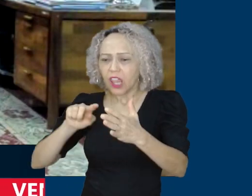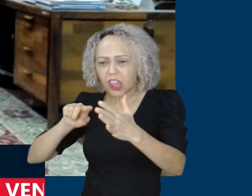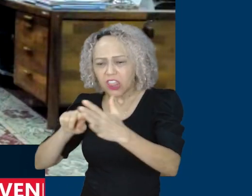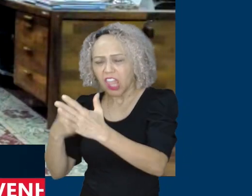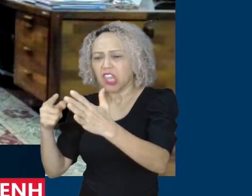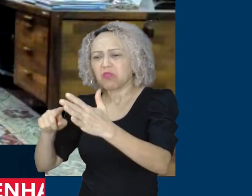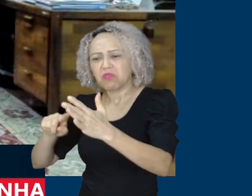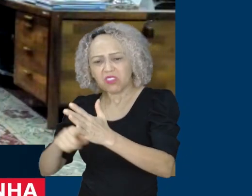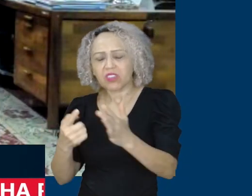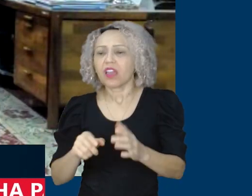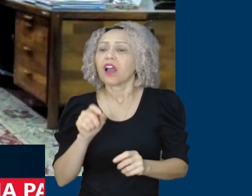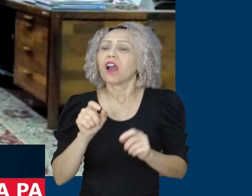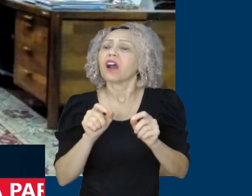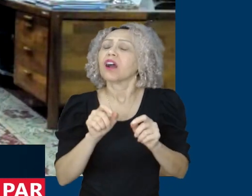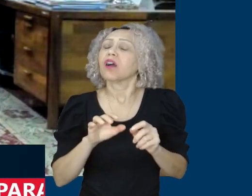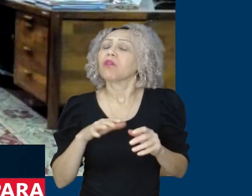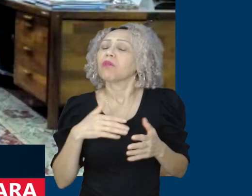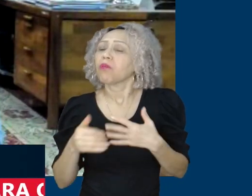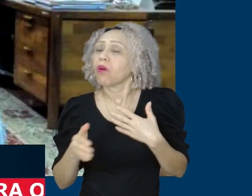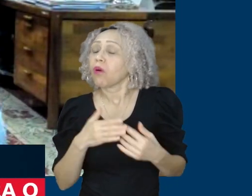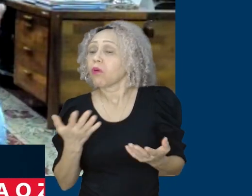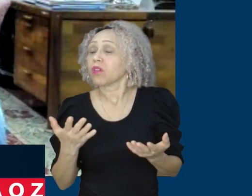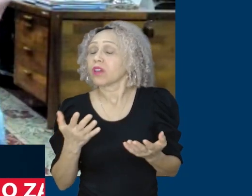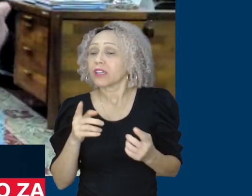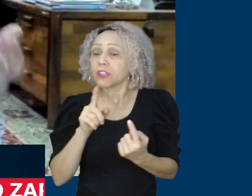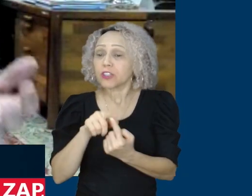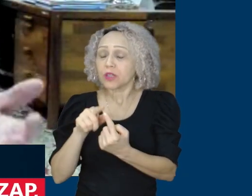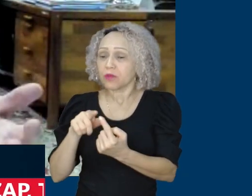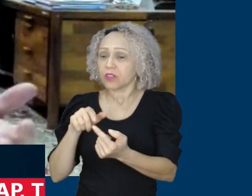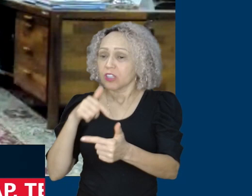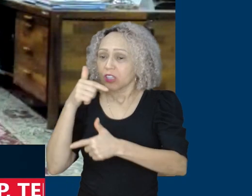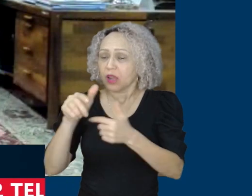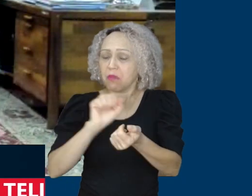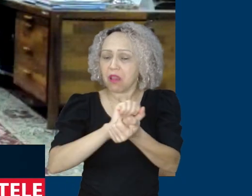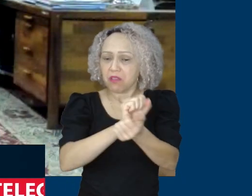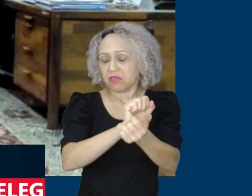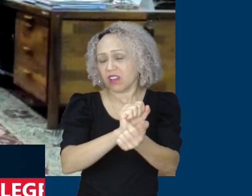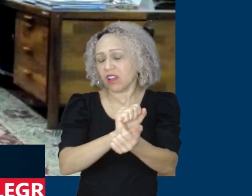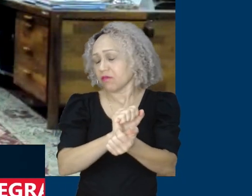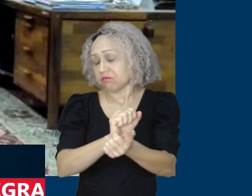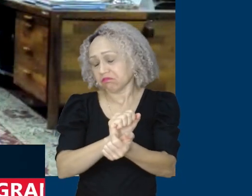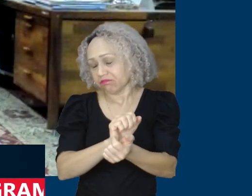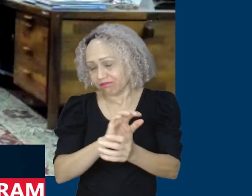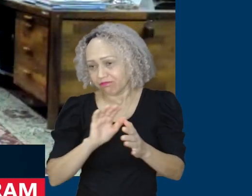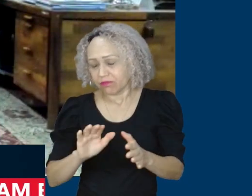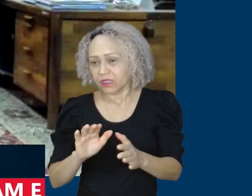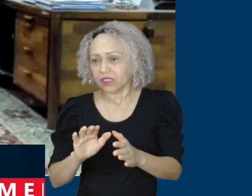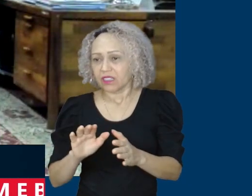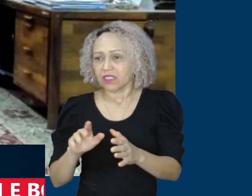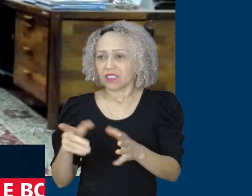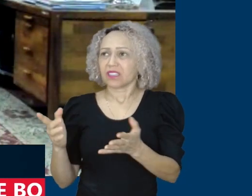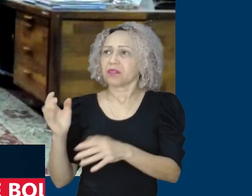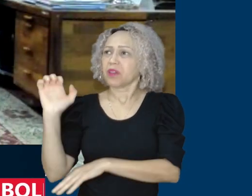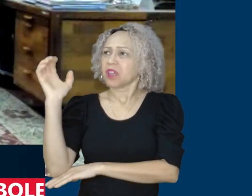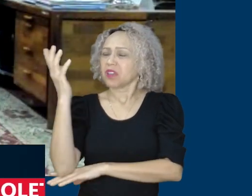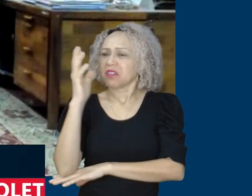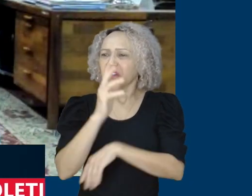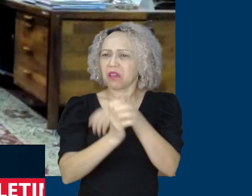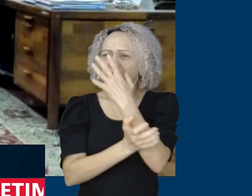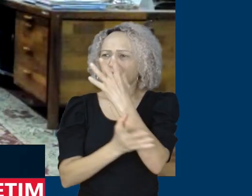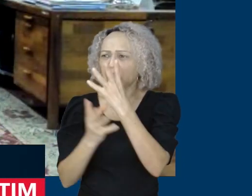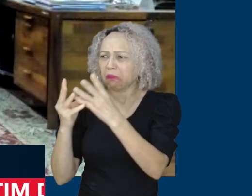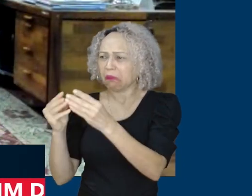de escravidão e também degradação ambiental. Essas três questões são muito importantes